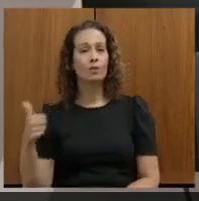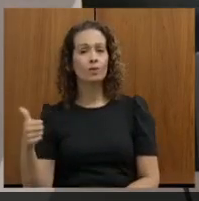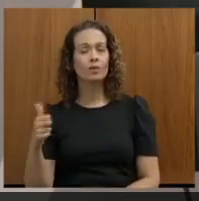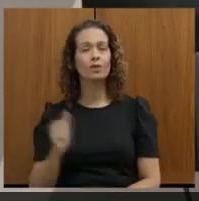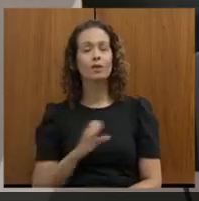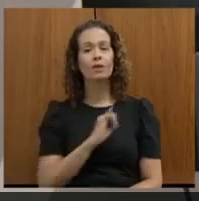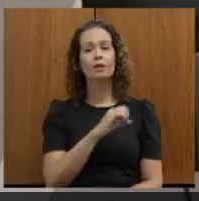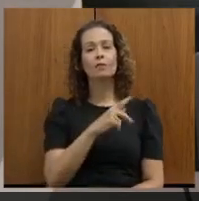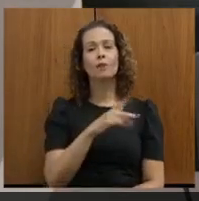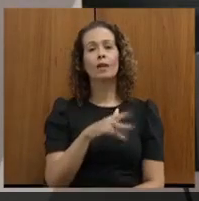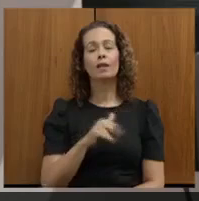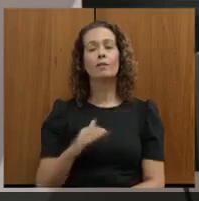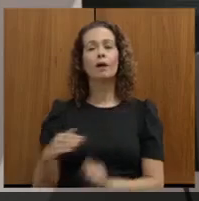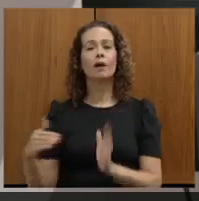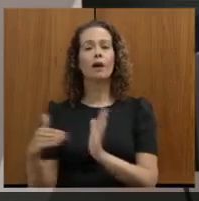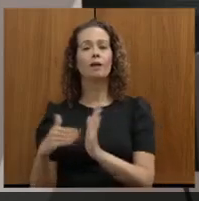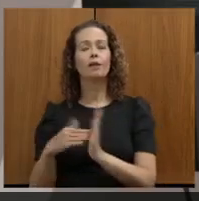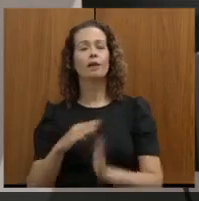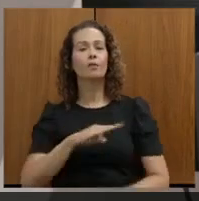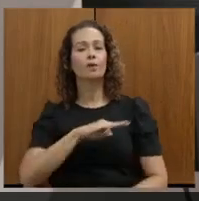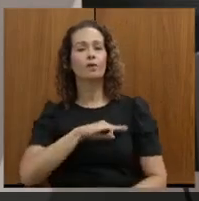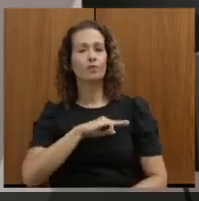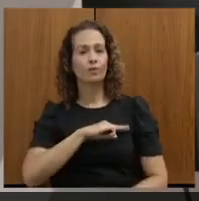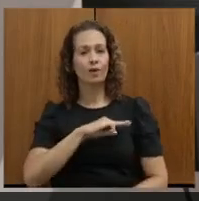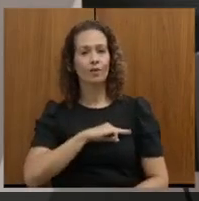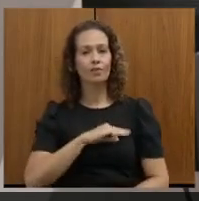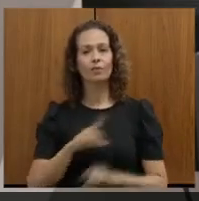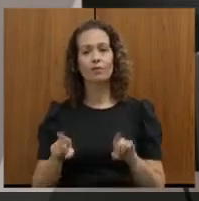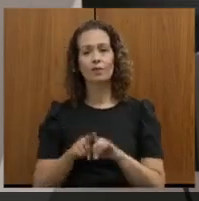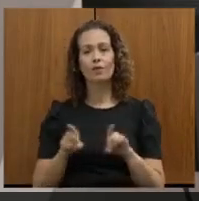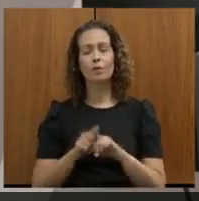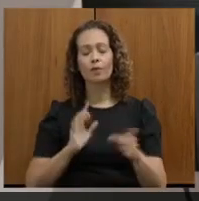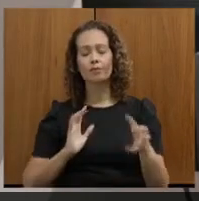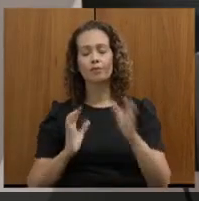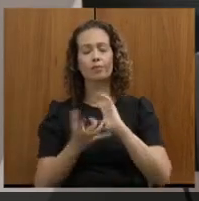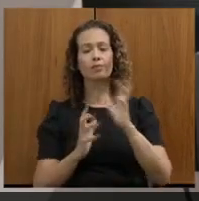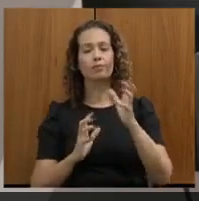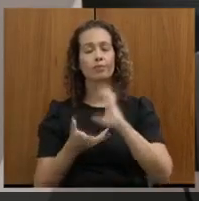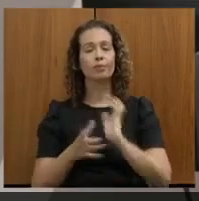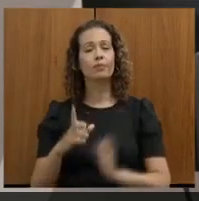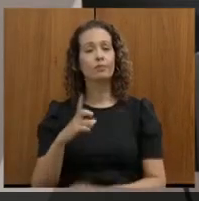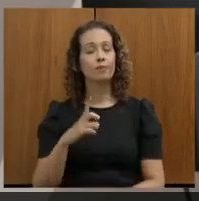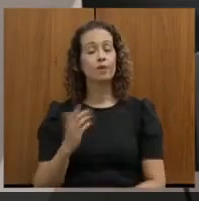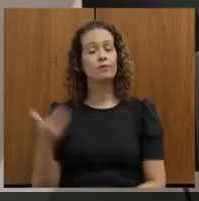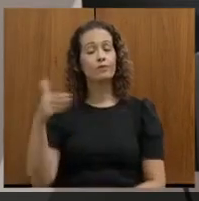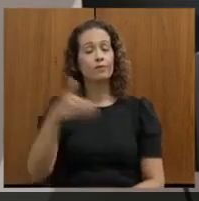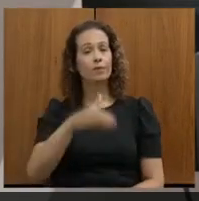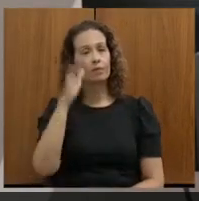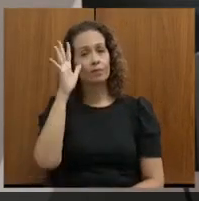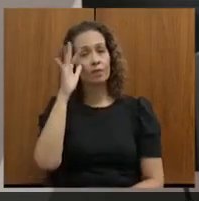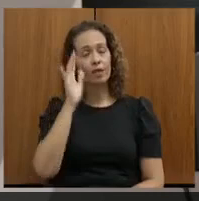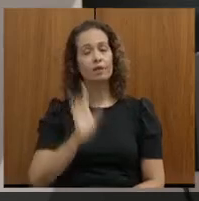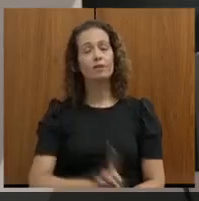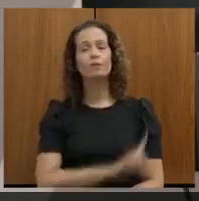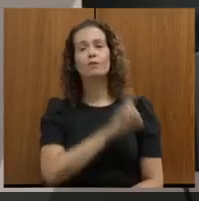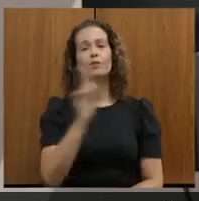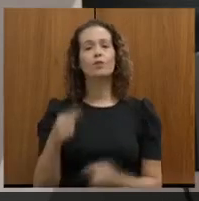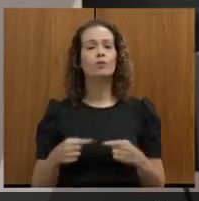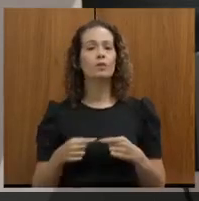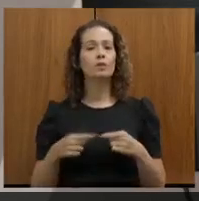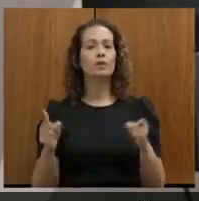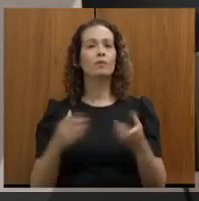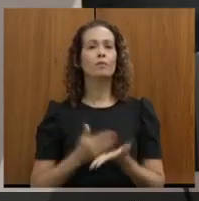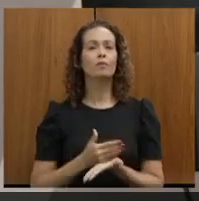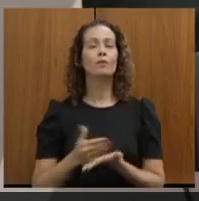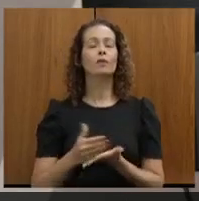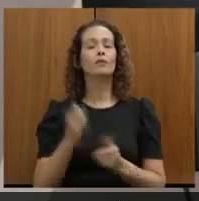Ipanema até Manhuaçu, que também é uma restauração, estivemos lá no local, no dia do lançamento da obra com o